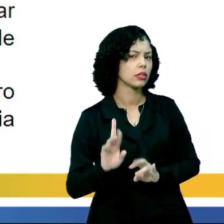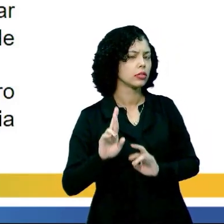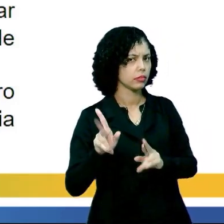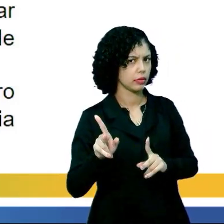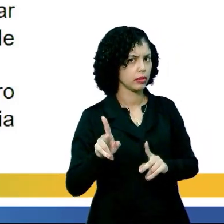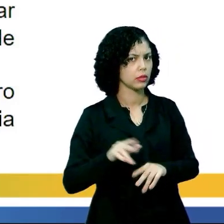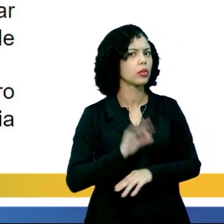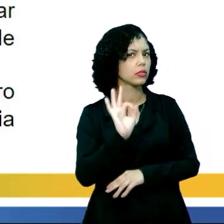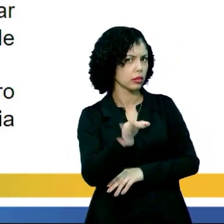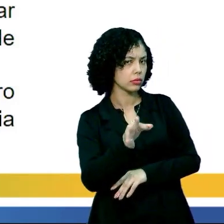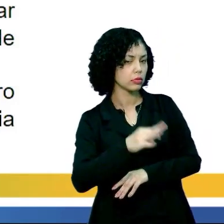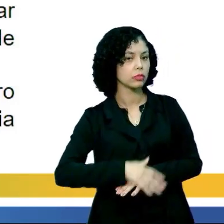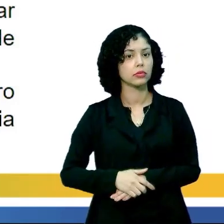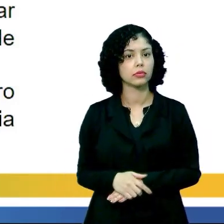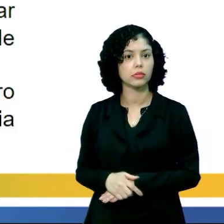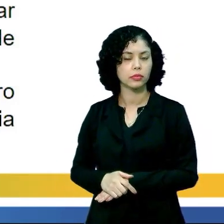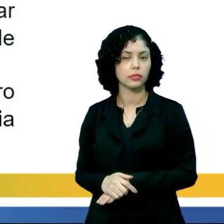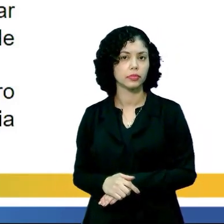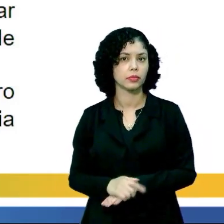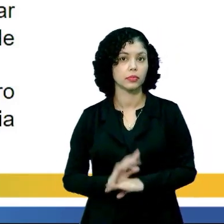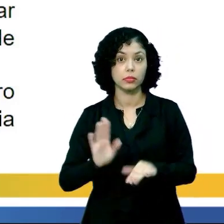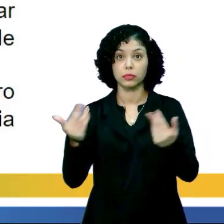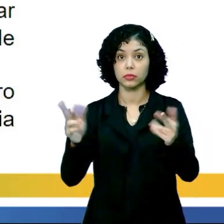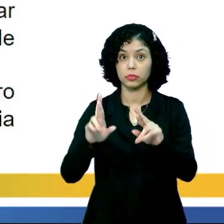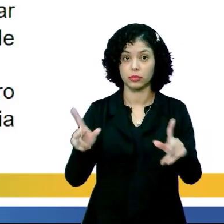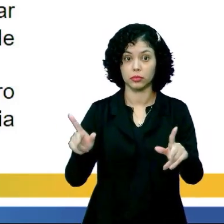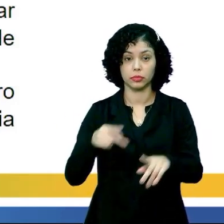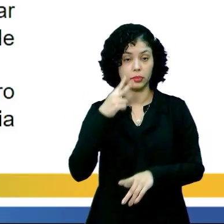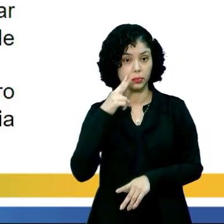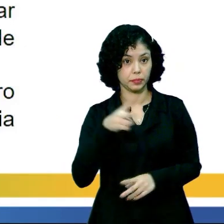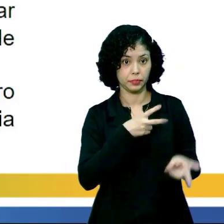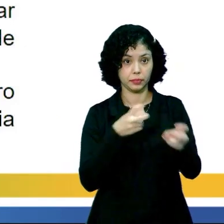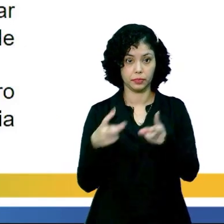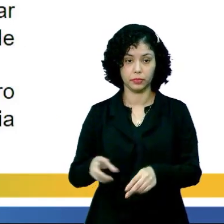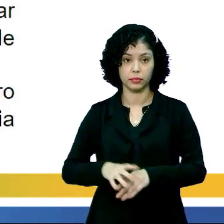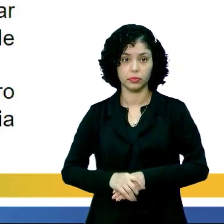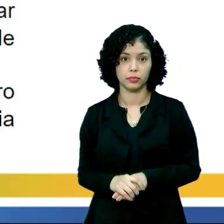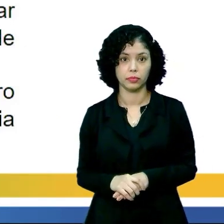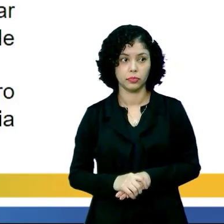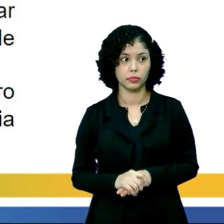diferentes, certo? Então, qual é a diferença? O você notou?